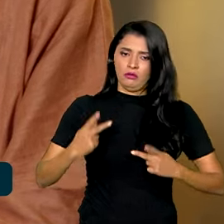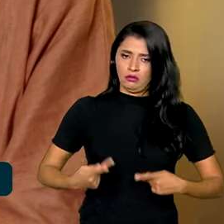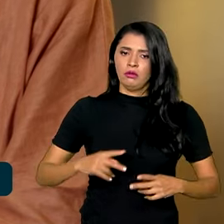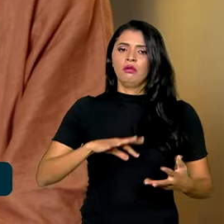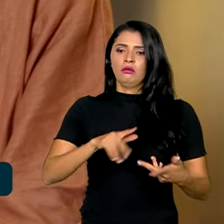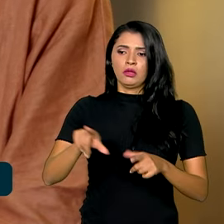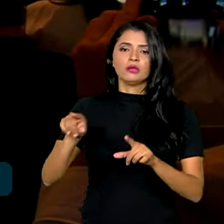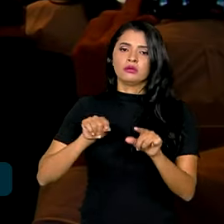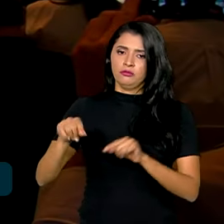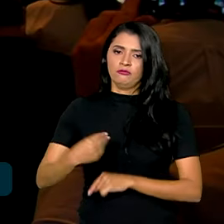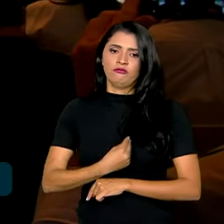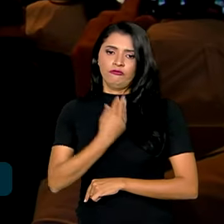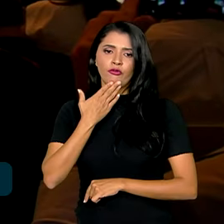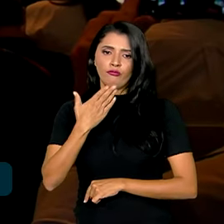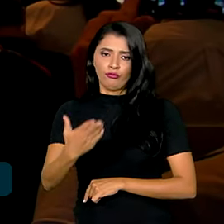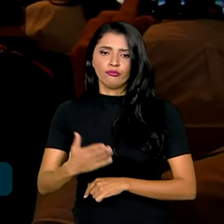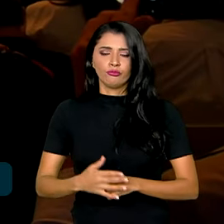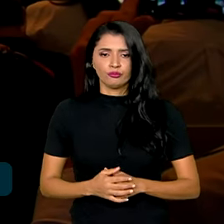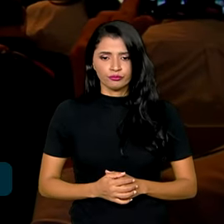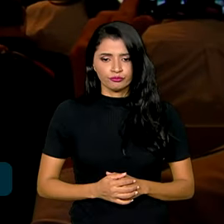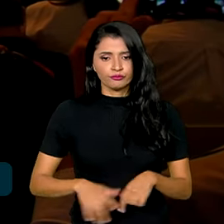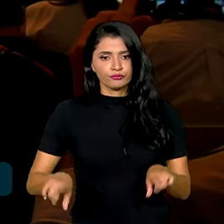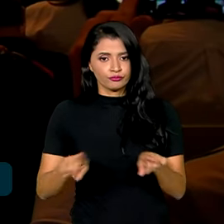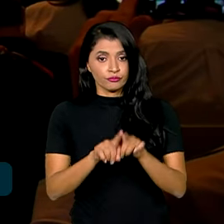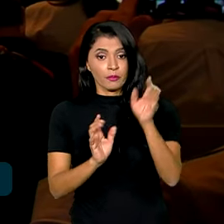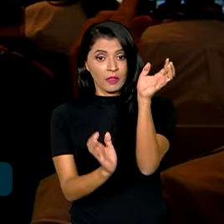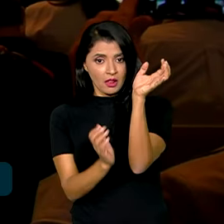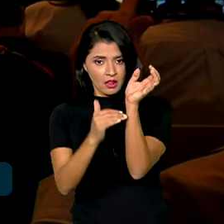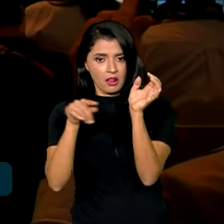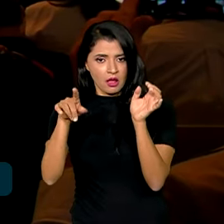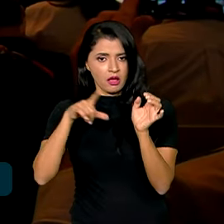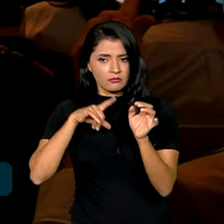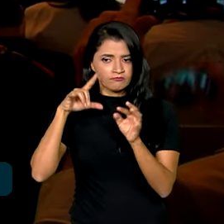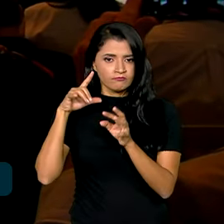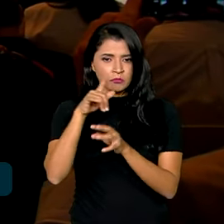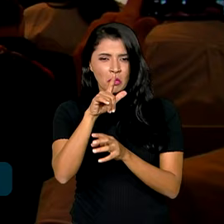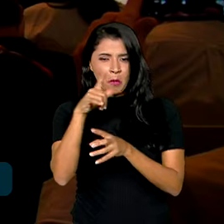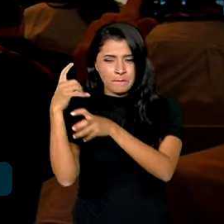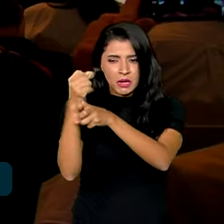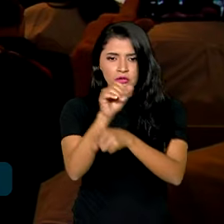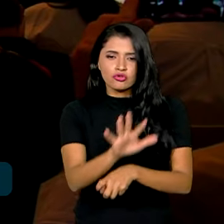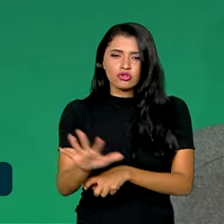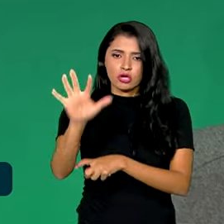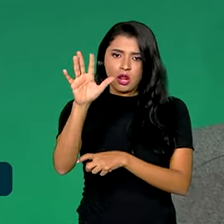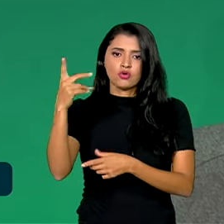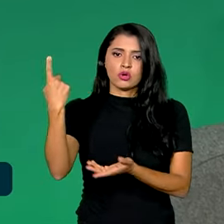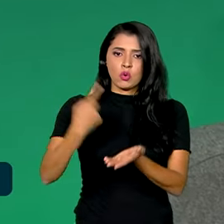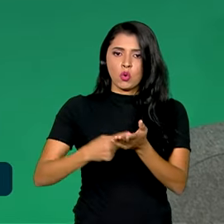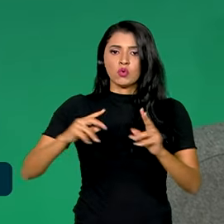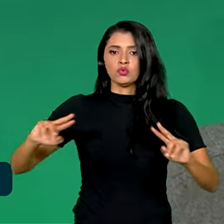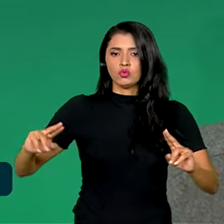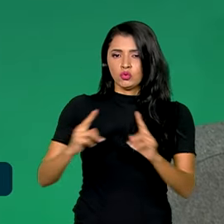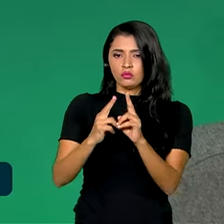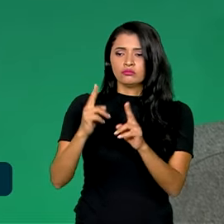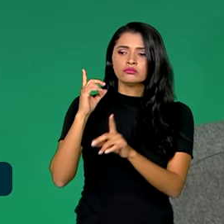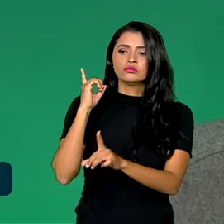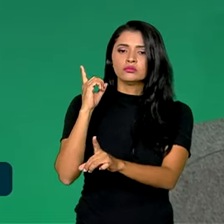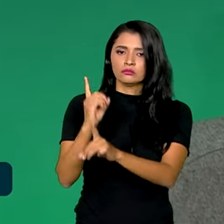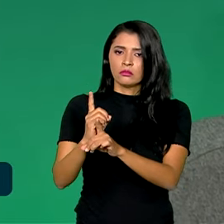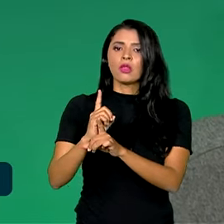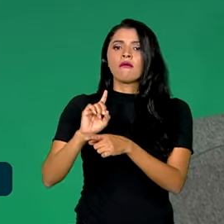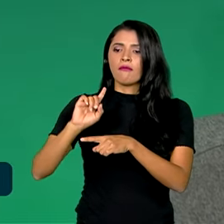fazendo a opção pela vida. Também em Dubai foi concluído o primeiro balanço geral sobre o Acordo de Paris. Foram identificados